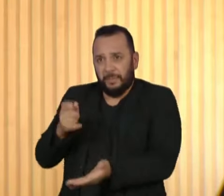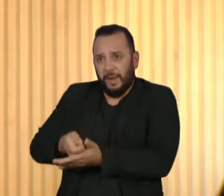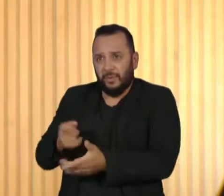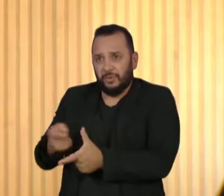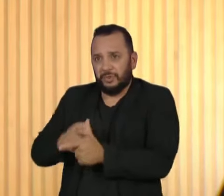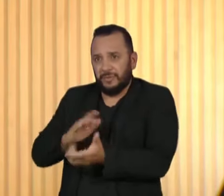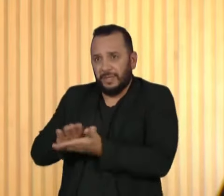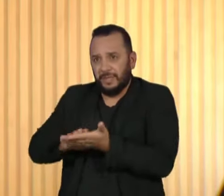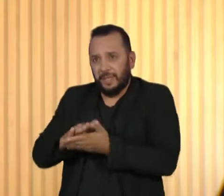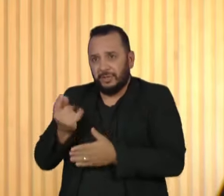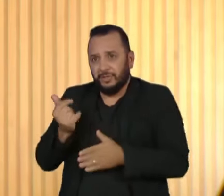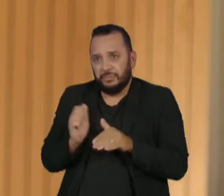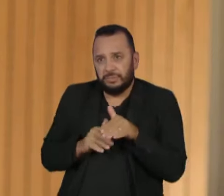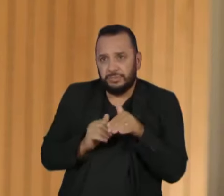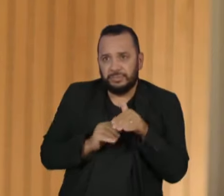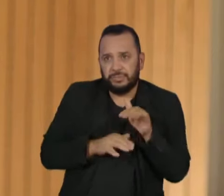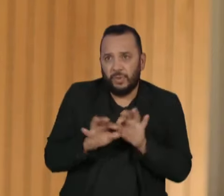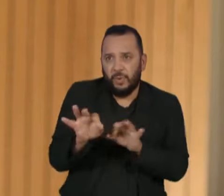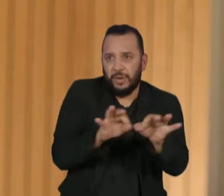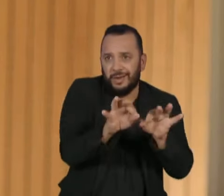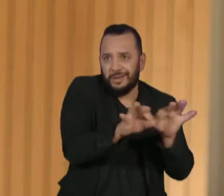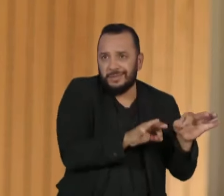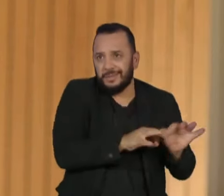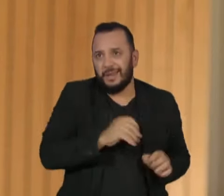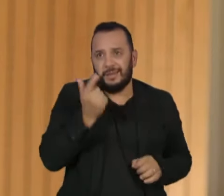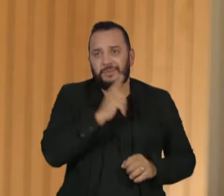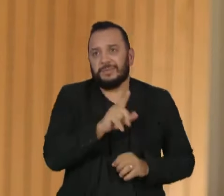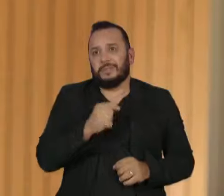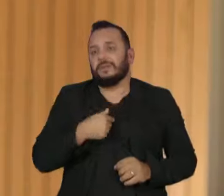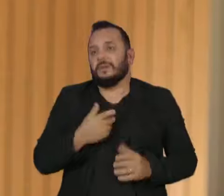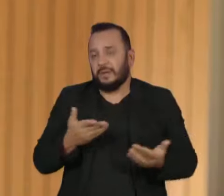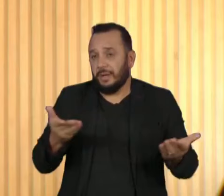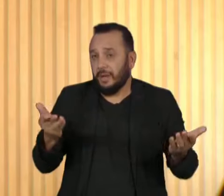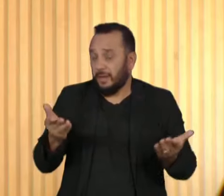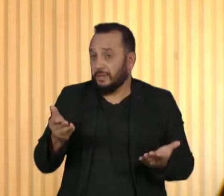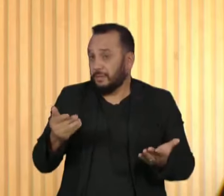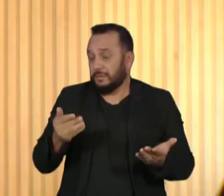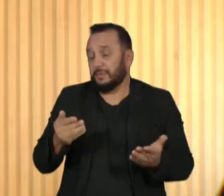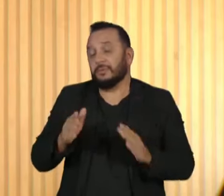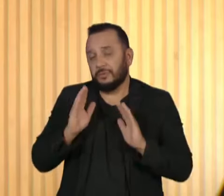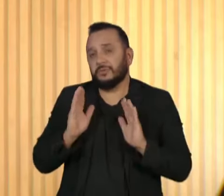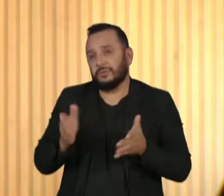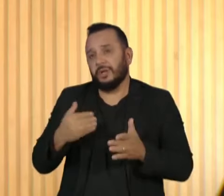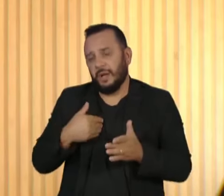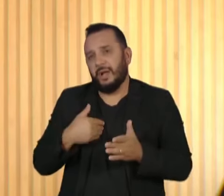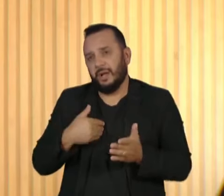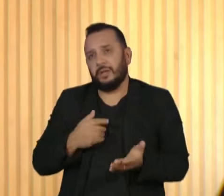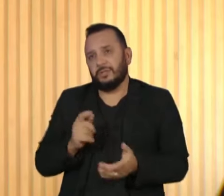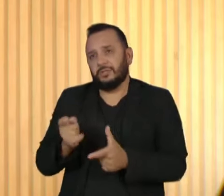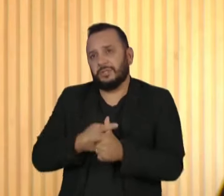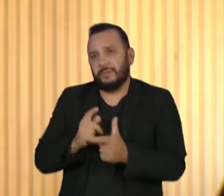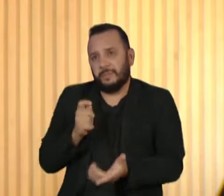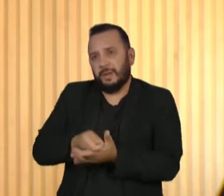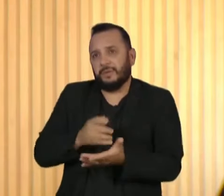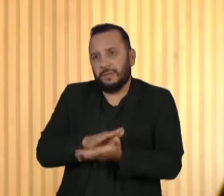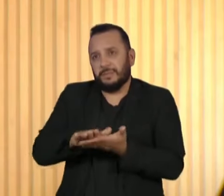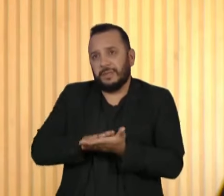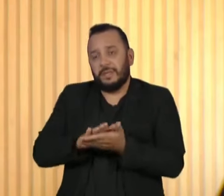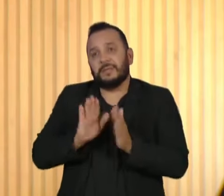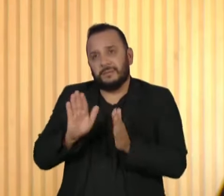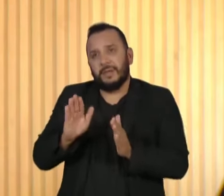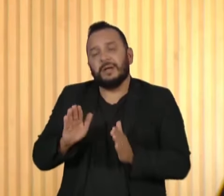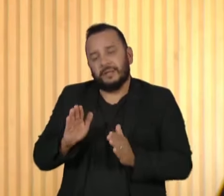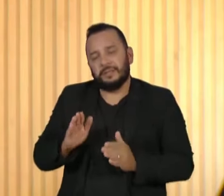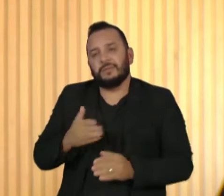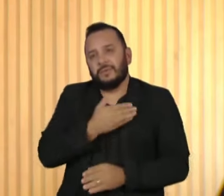buscando condições de se reorganizar. Mas mesmo com a liminar que permitia não pagar a dívida, o Estado estava atrasando